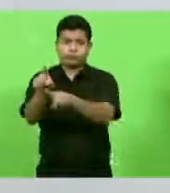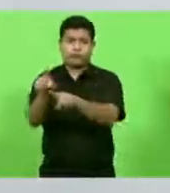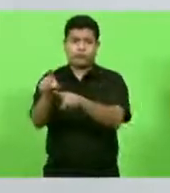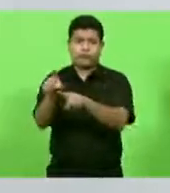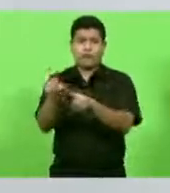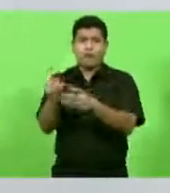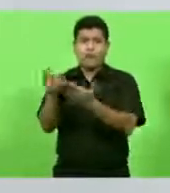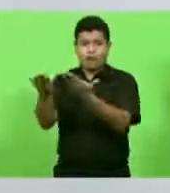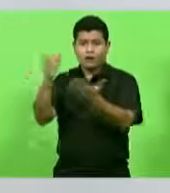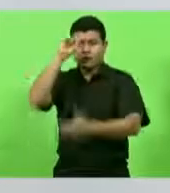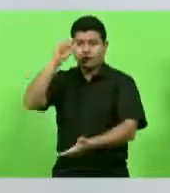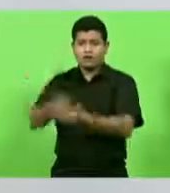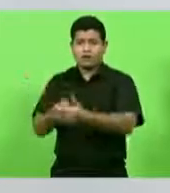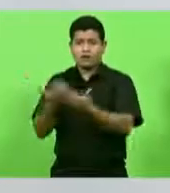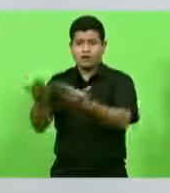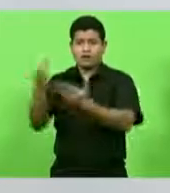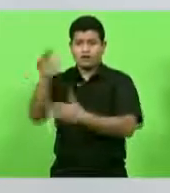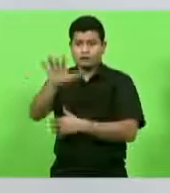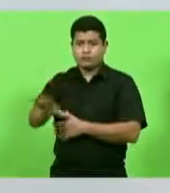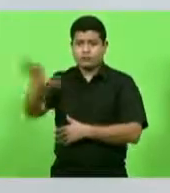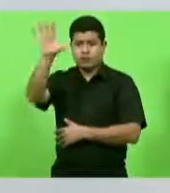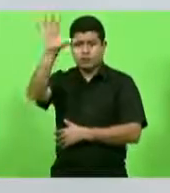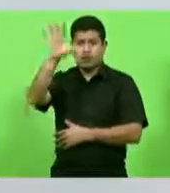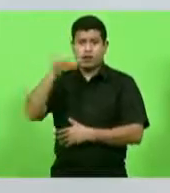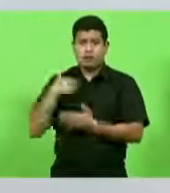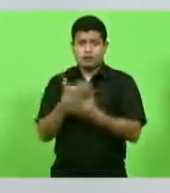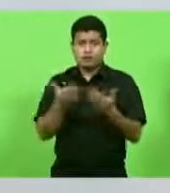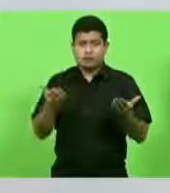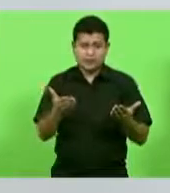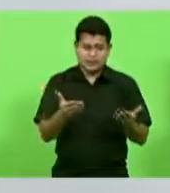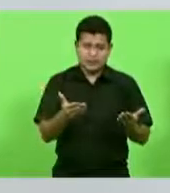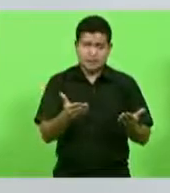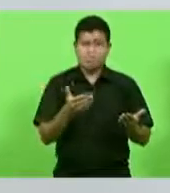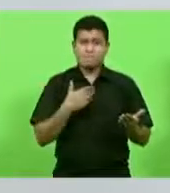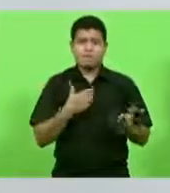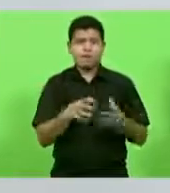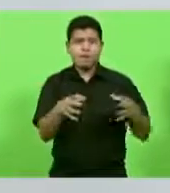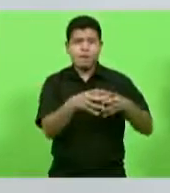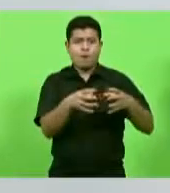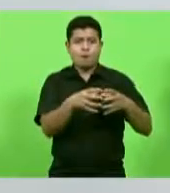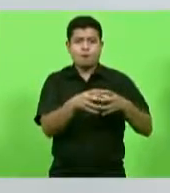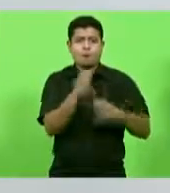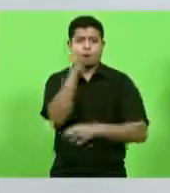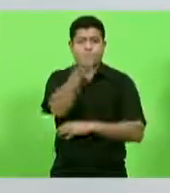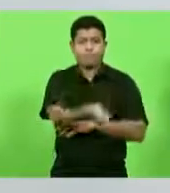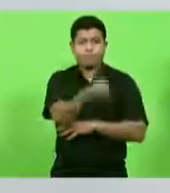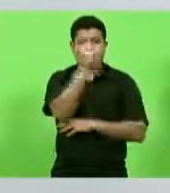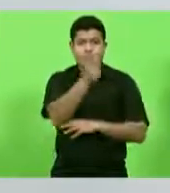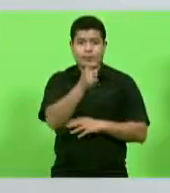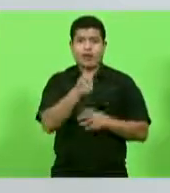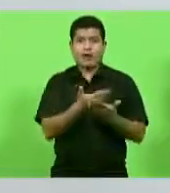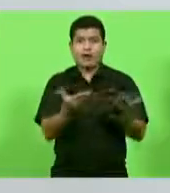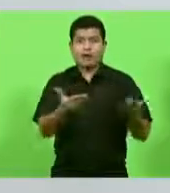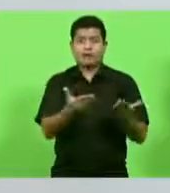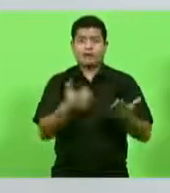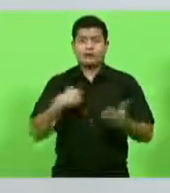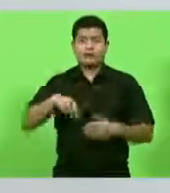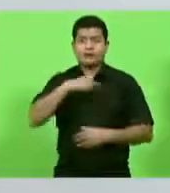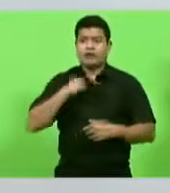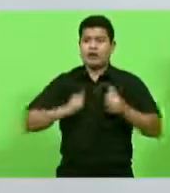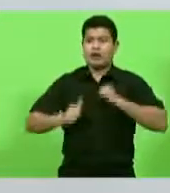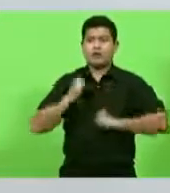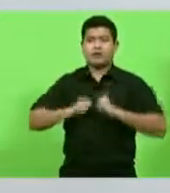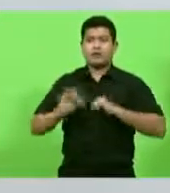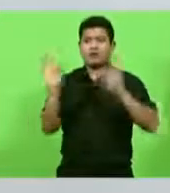a essa ação, do mapa, que deixou o pescador catarinense, a ver navios, a gente, ficou tão animado, e tão feliz, porque